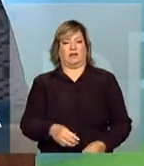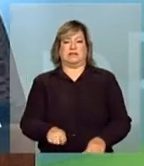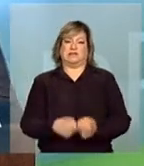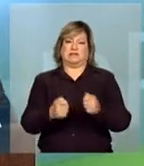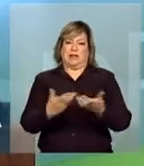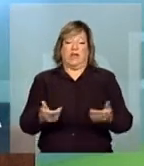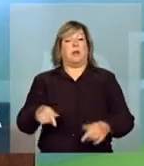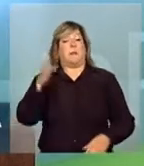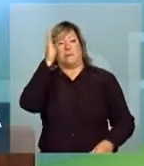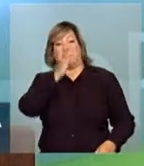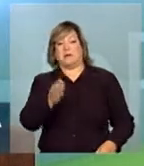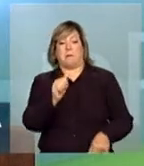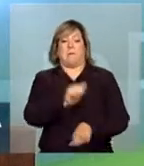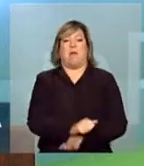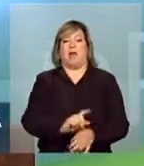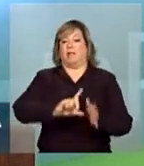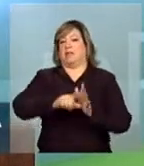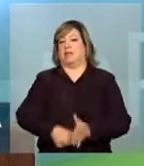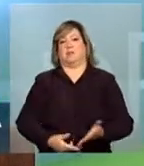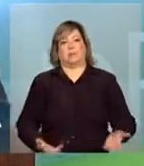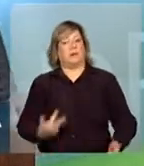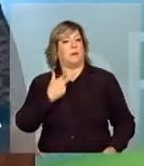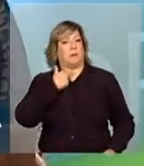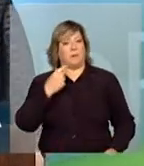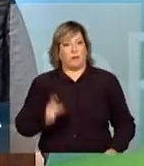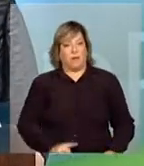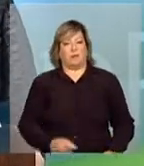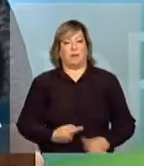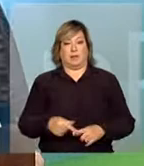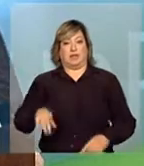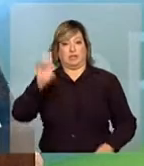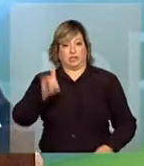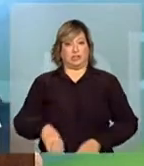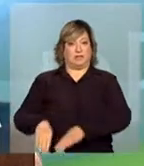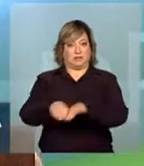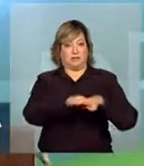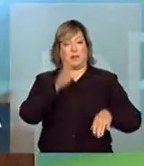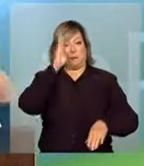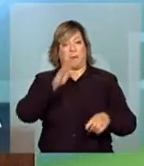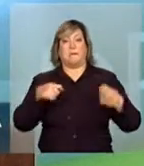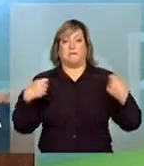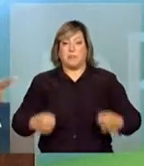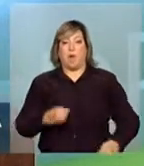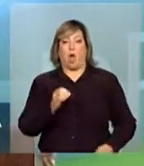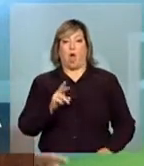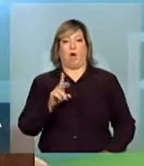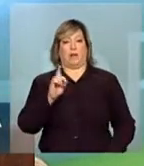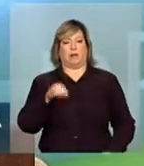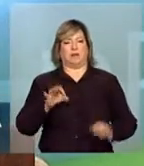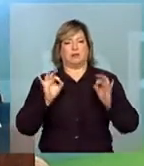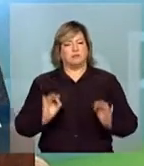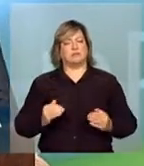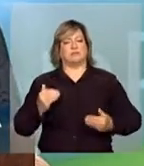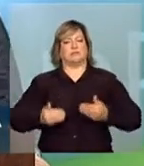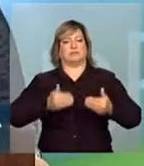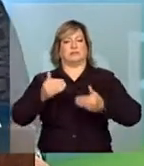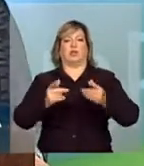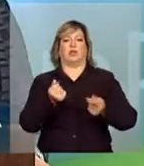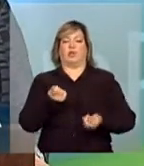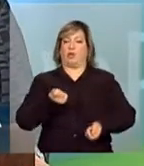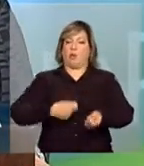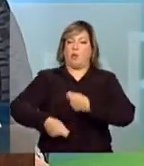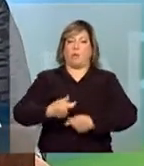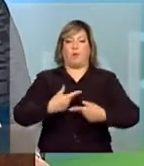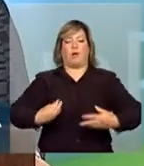e o Brasil precisa de ordem tanto para a democracia quanto para a sua economia quanto